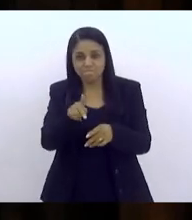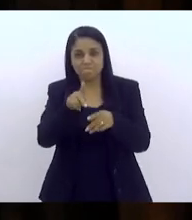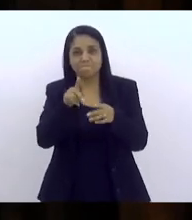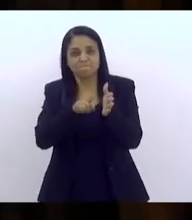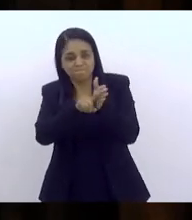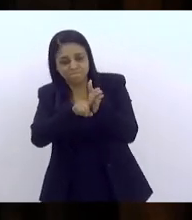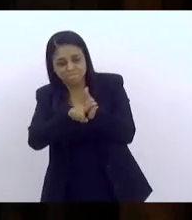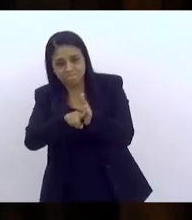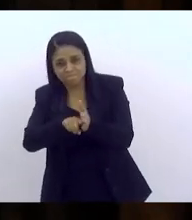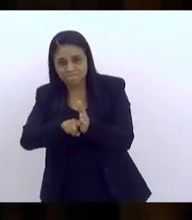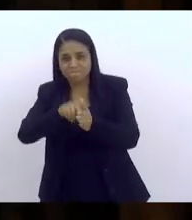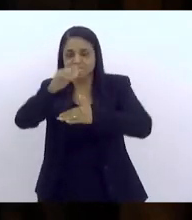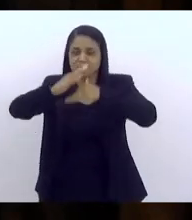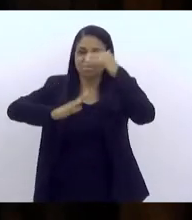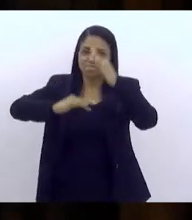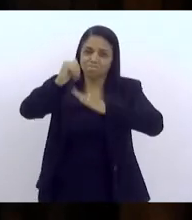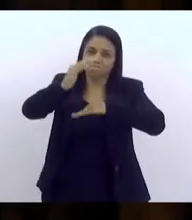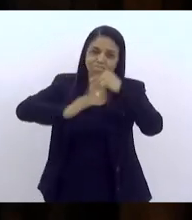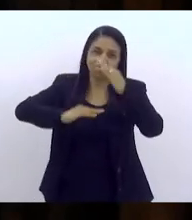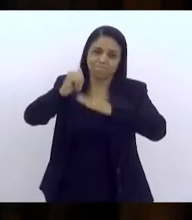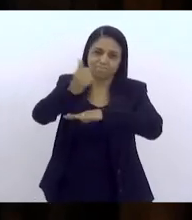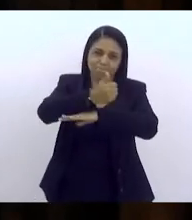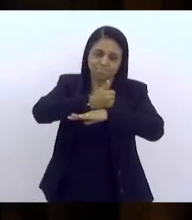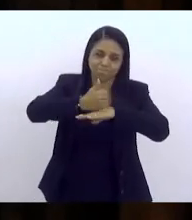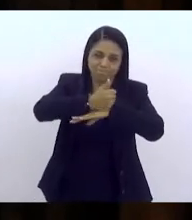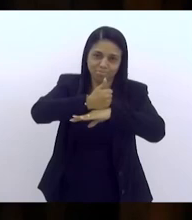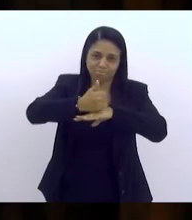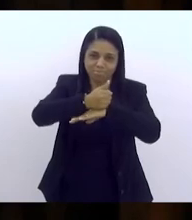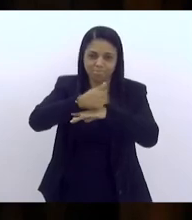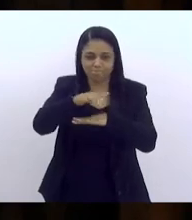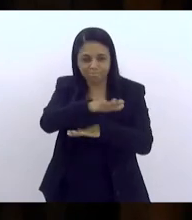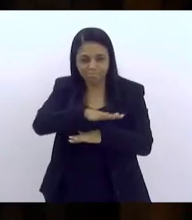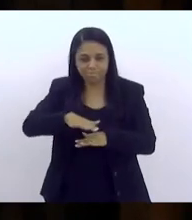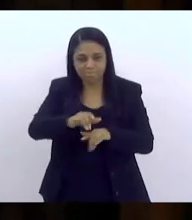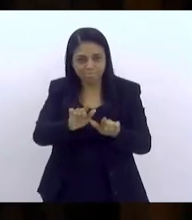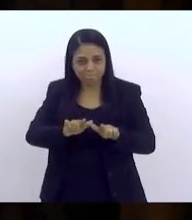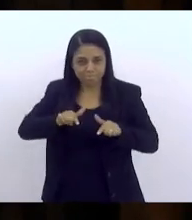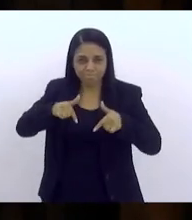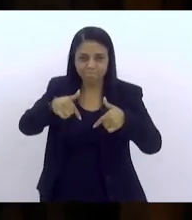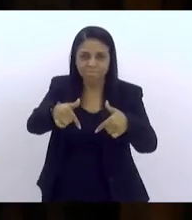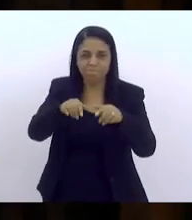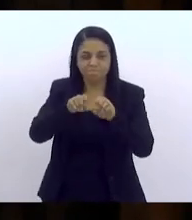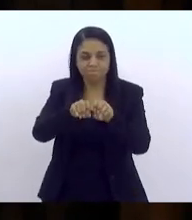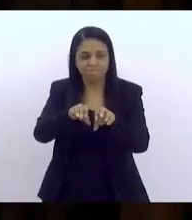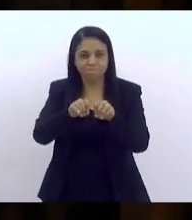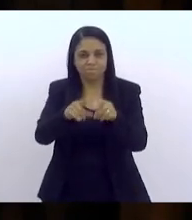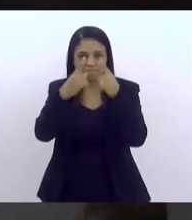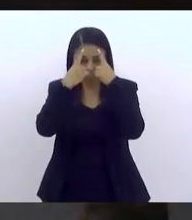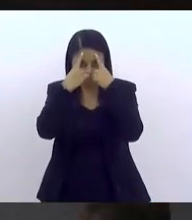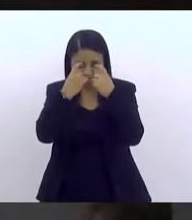profissionais que atuam diretamente na área de educação e violência. Obrigada.